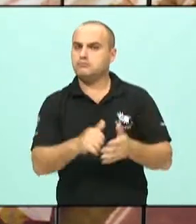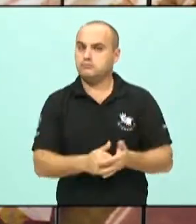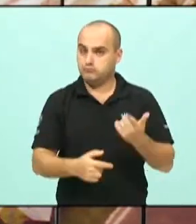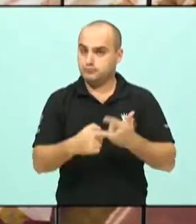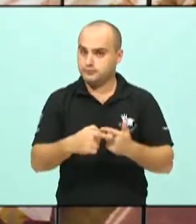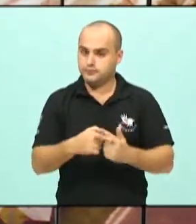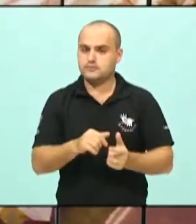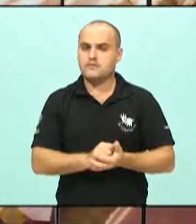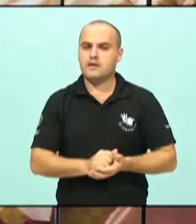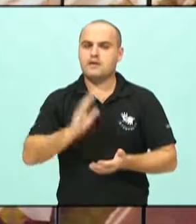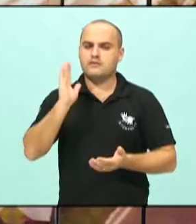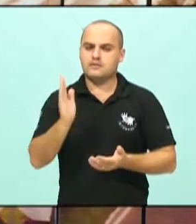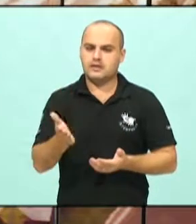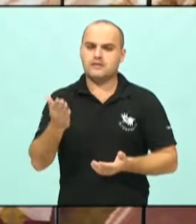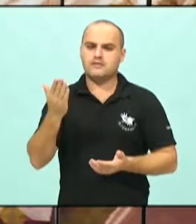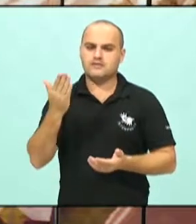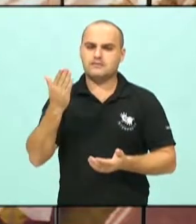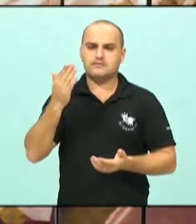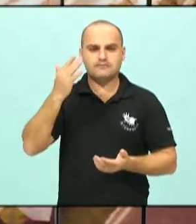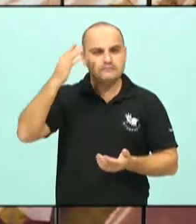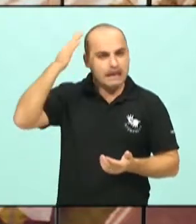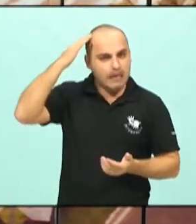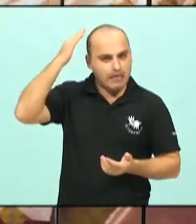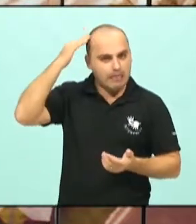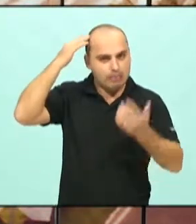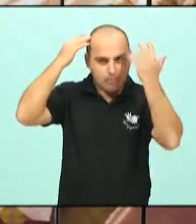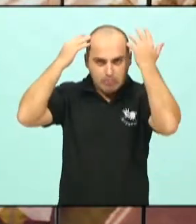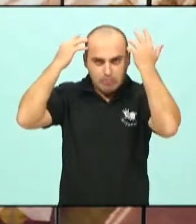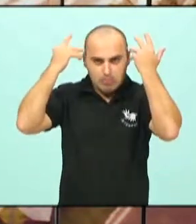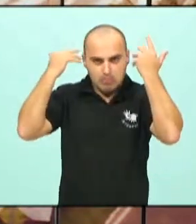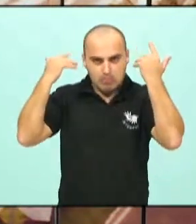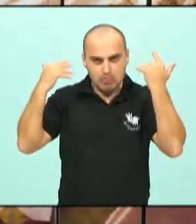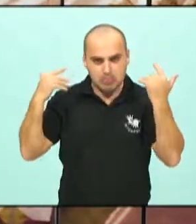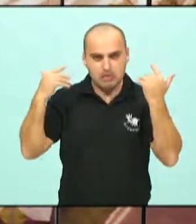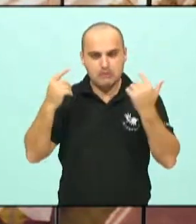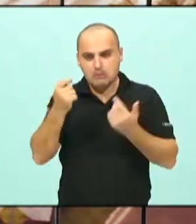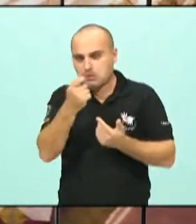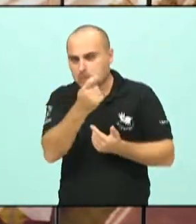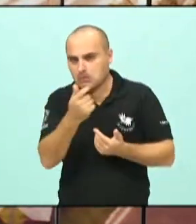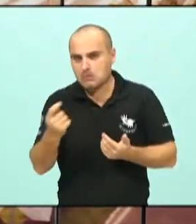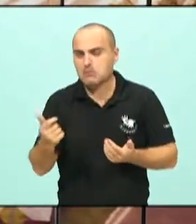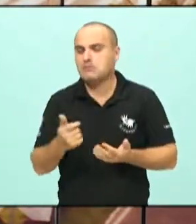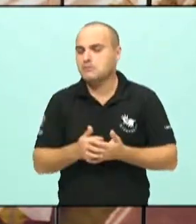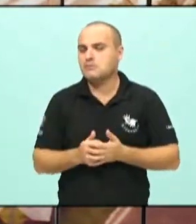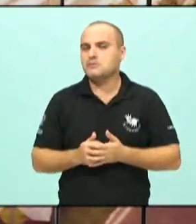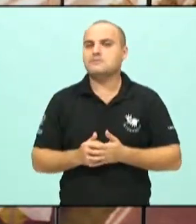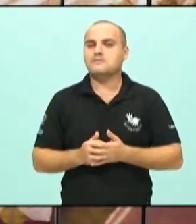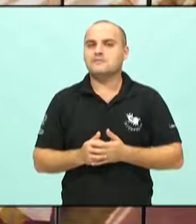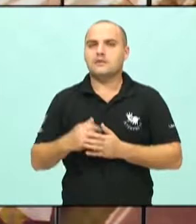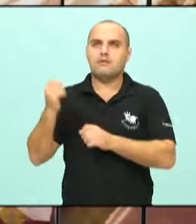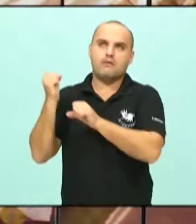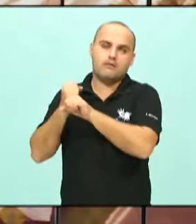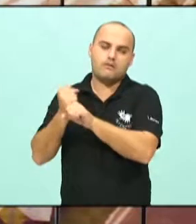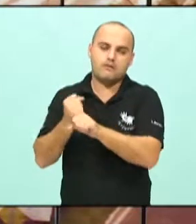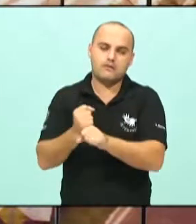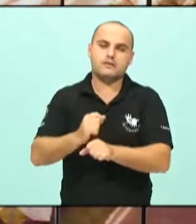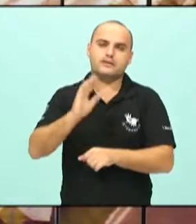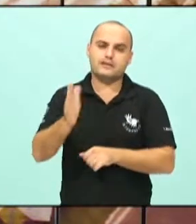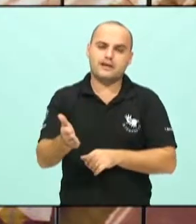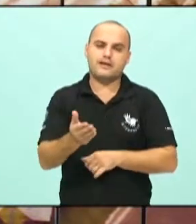anos eu já estou perdendo um pouquinho de cabelo da cabeça, aliás, já tem bem pouquinho, e de velho.